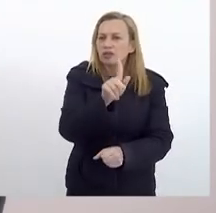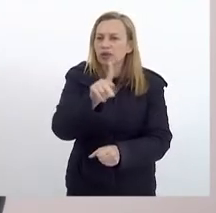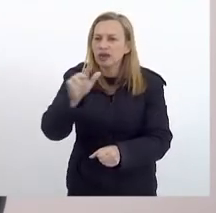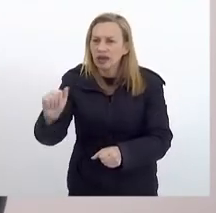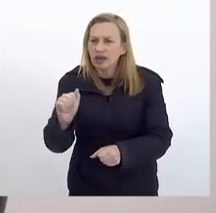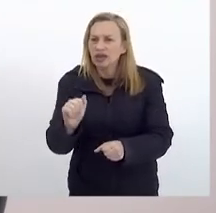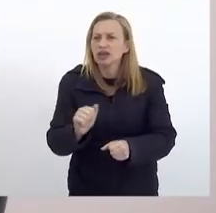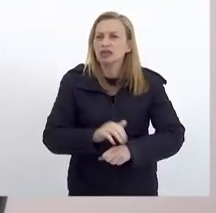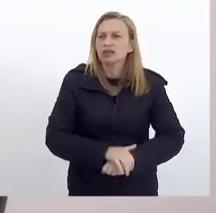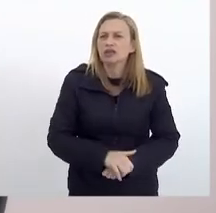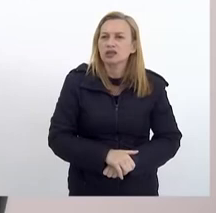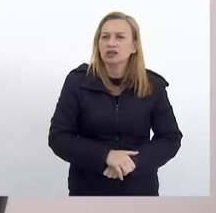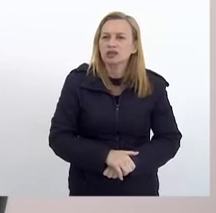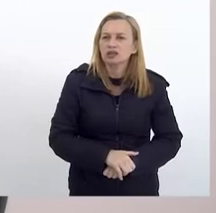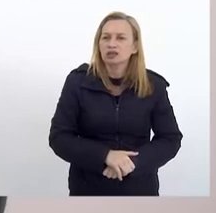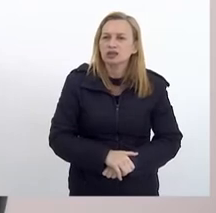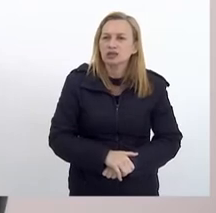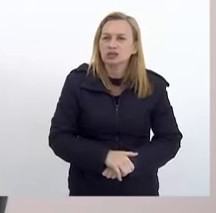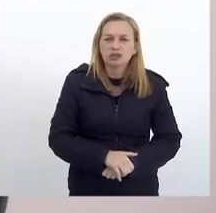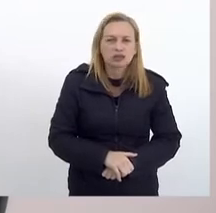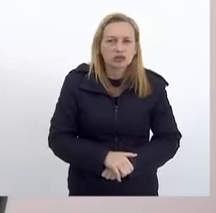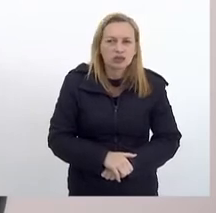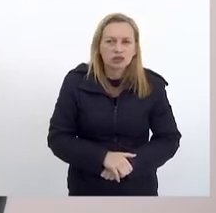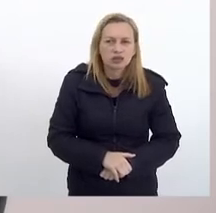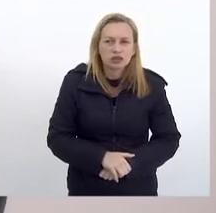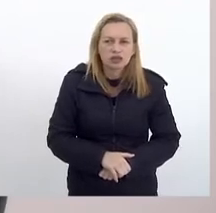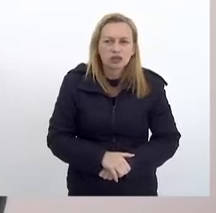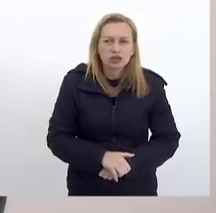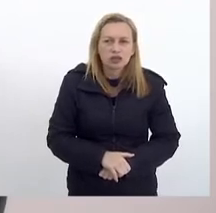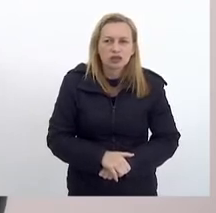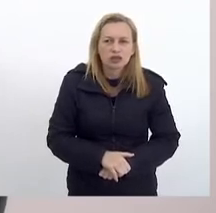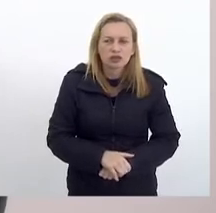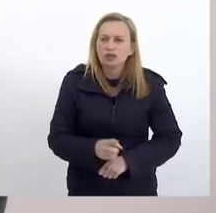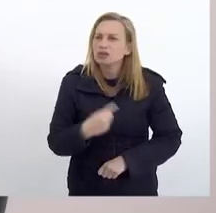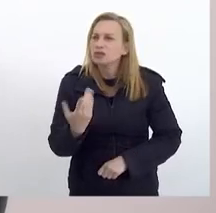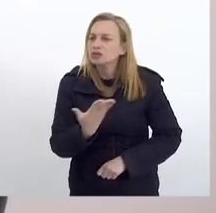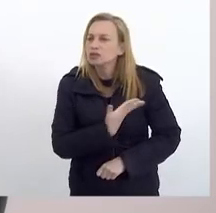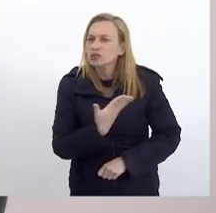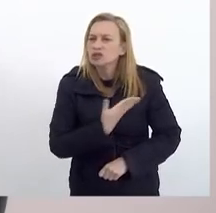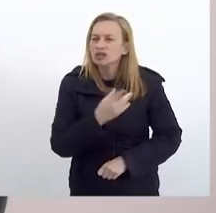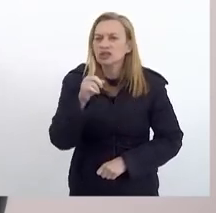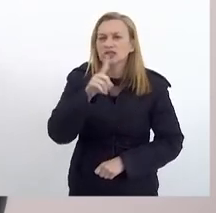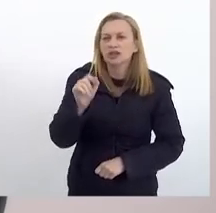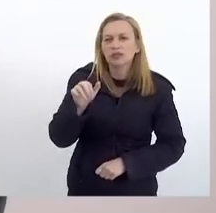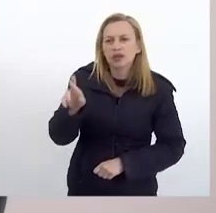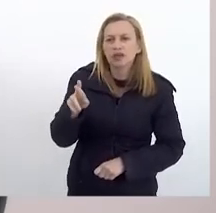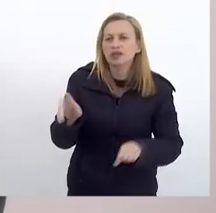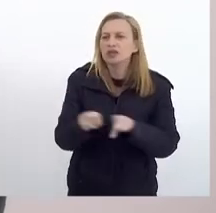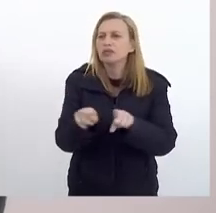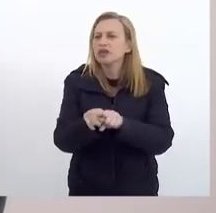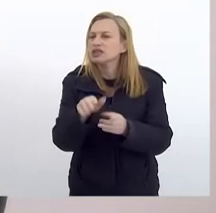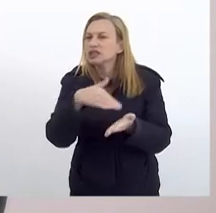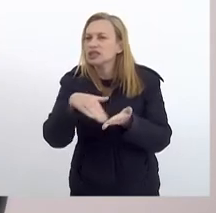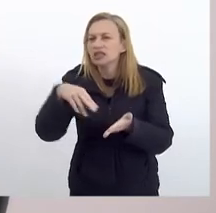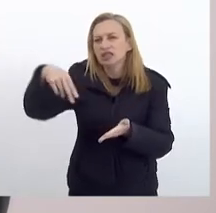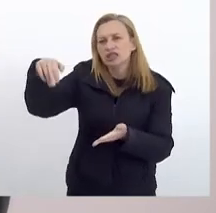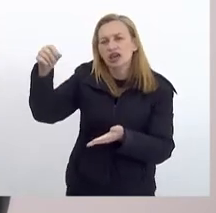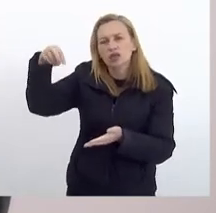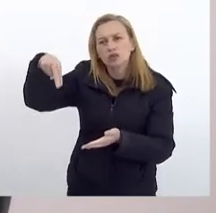Dessa forma, me despeço dos nossos amigos Amit e do nosso secretário de Fazenda Nelson